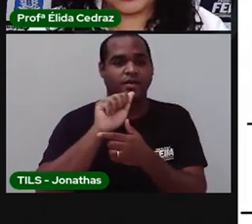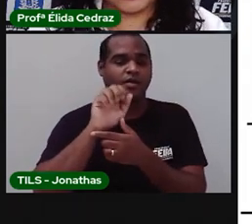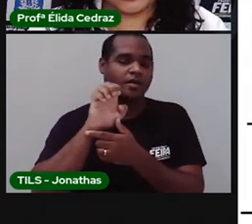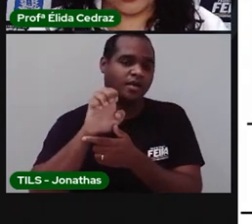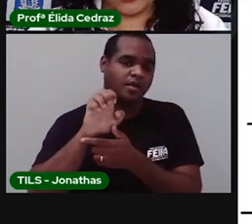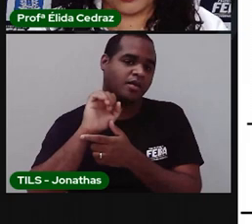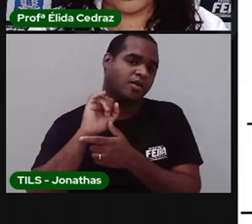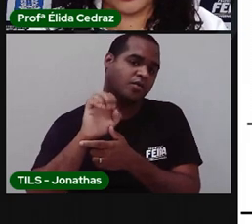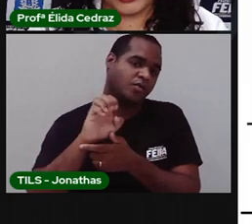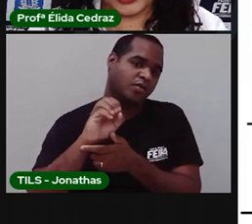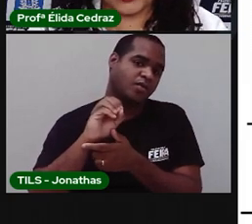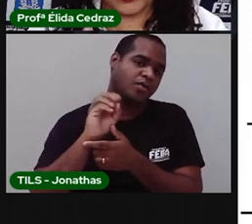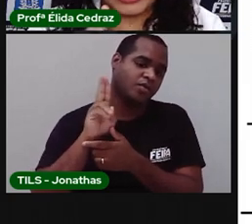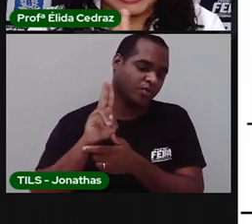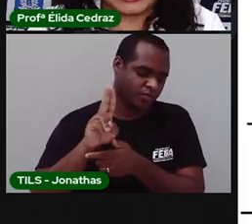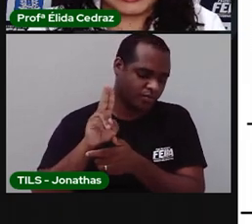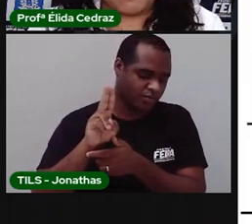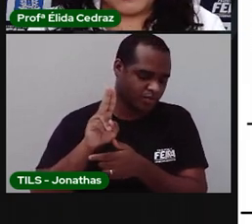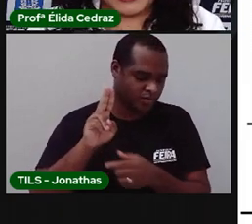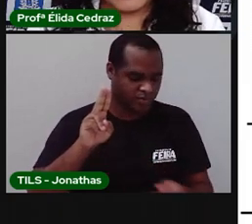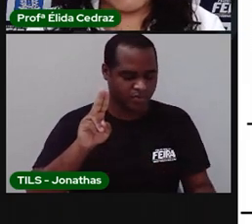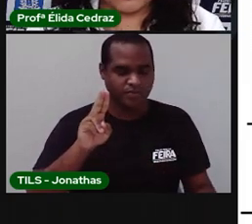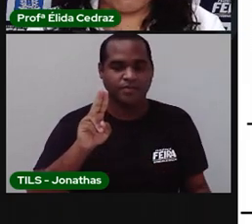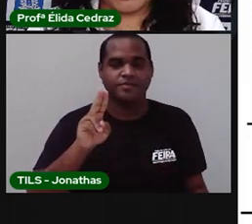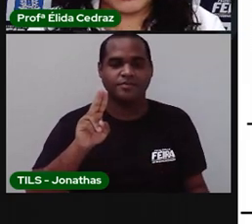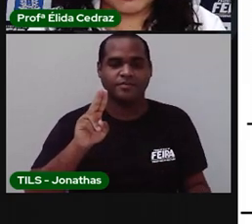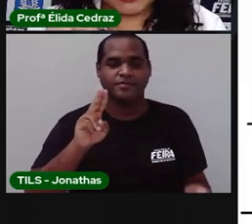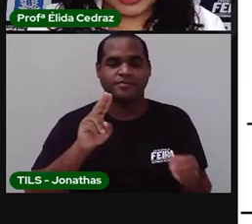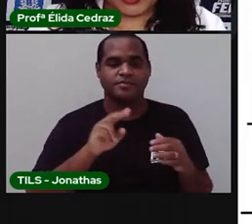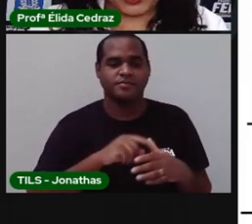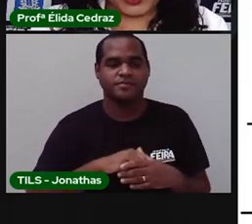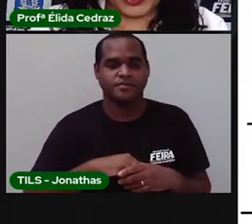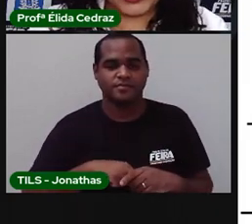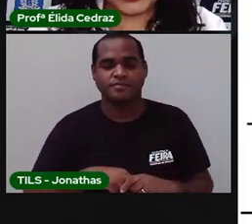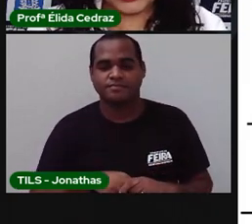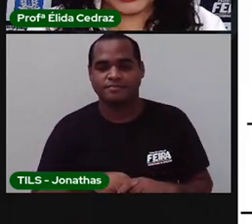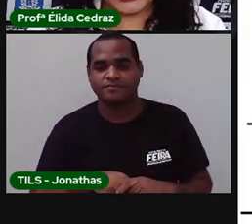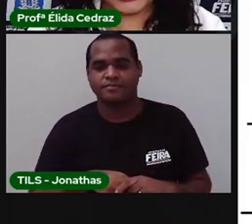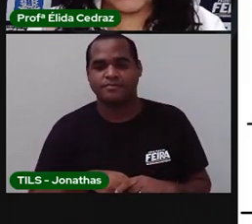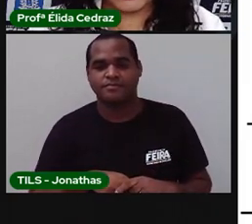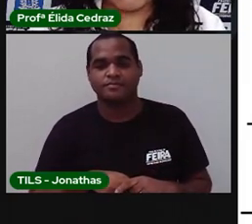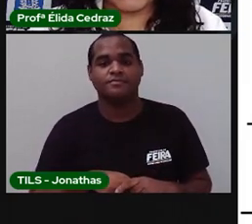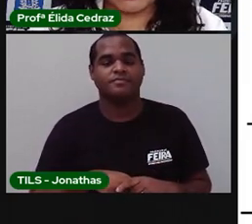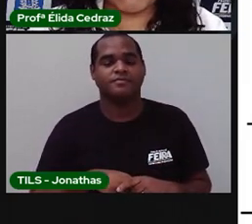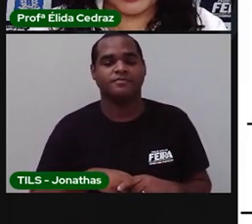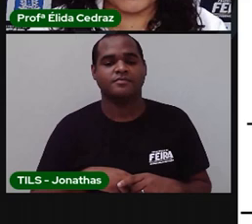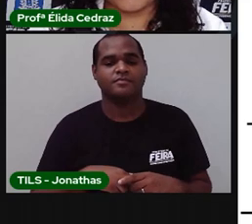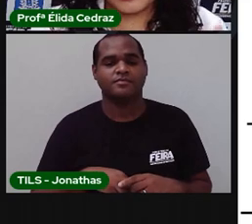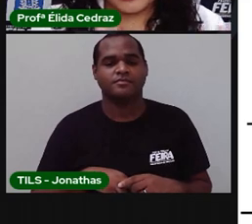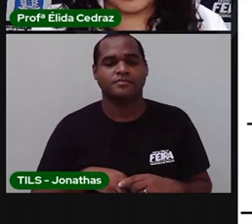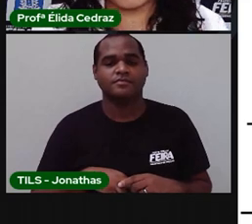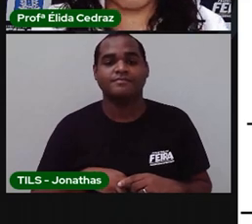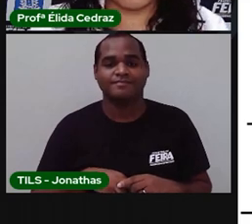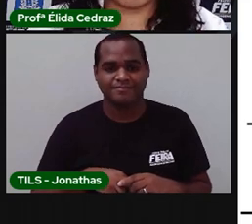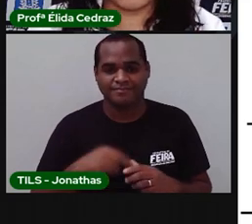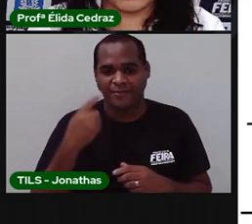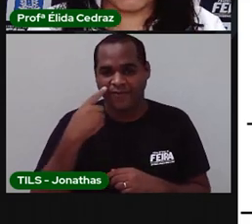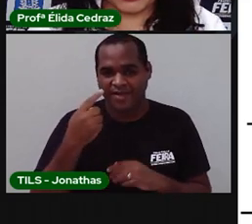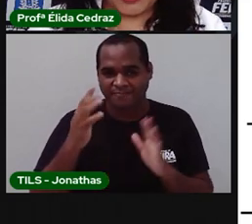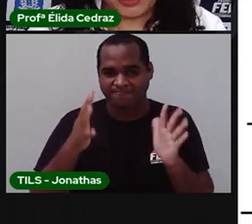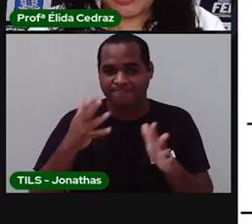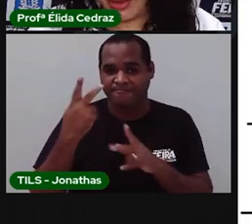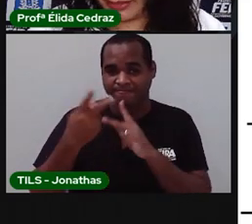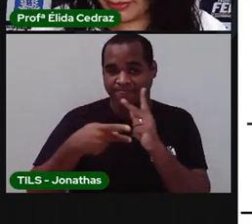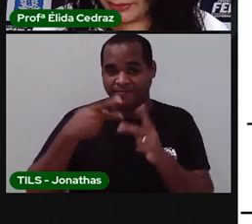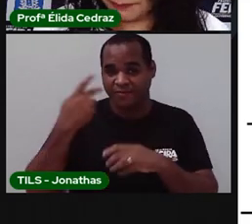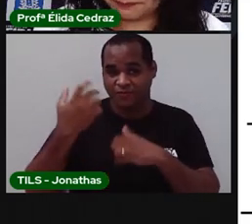I, O, U. Na mesma ordem que você contou aí nos seus dedinhos que você falou, as palavrinhas